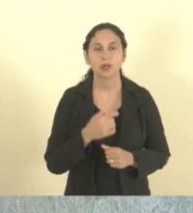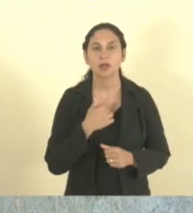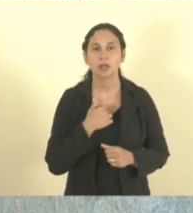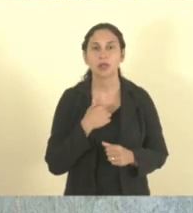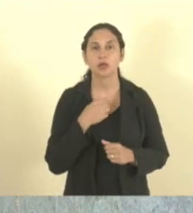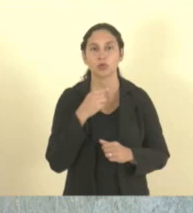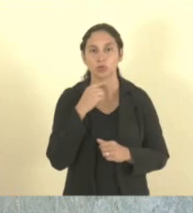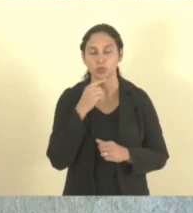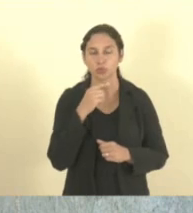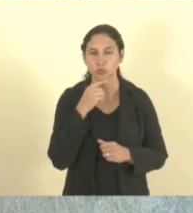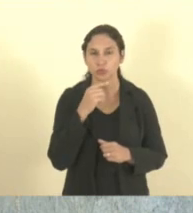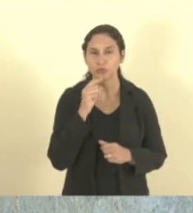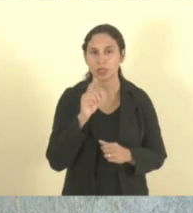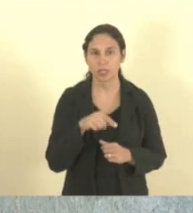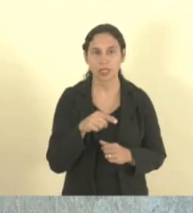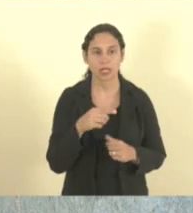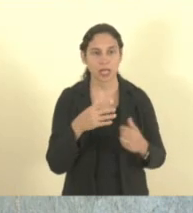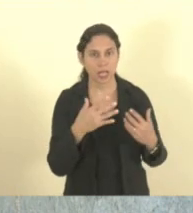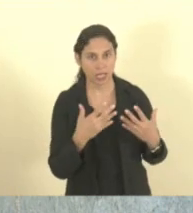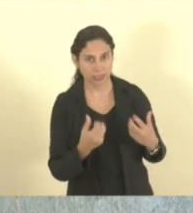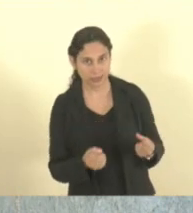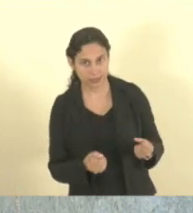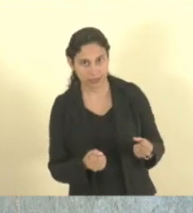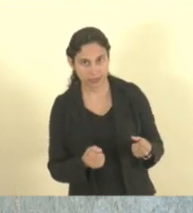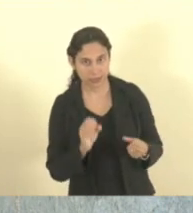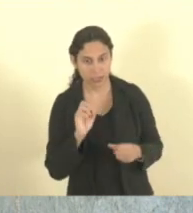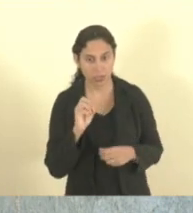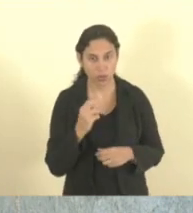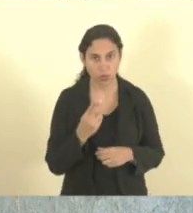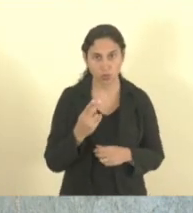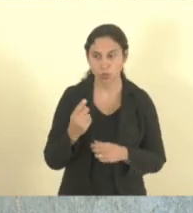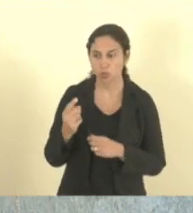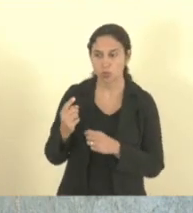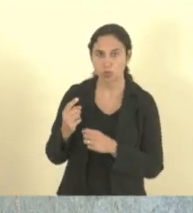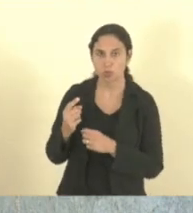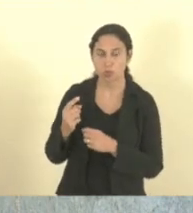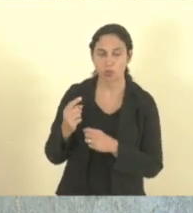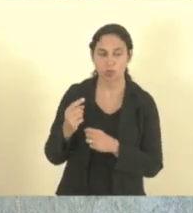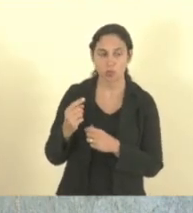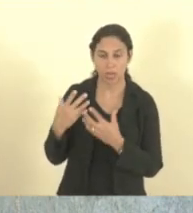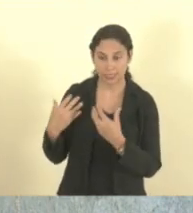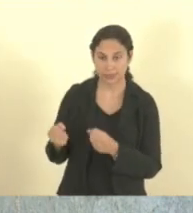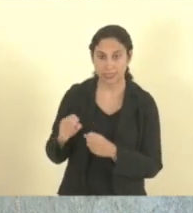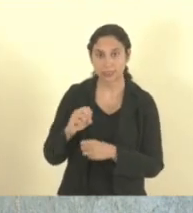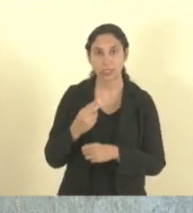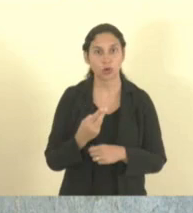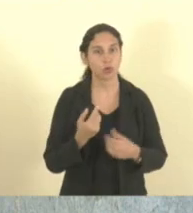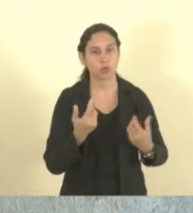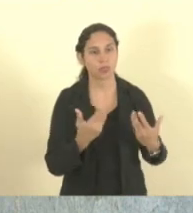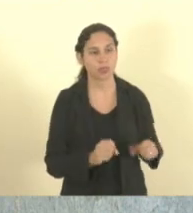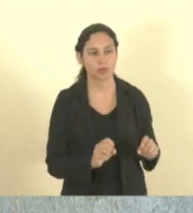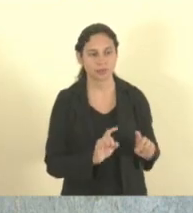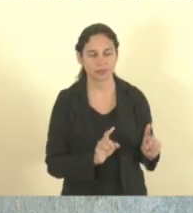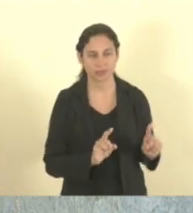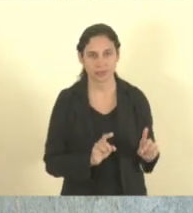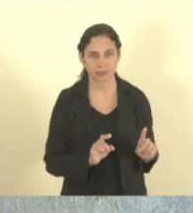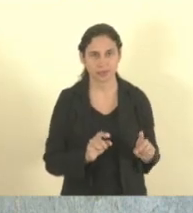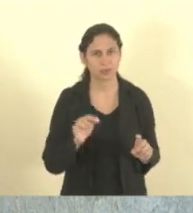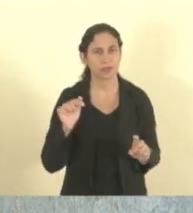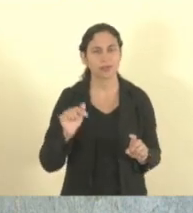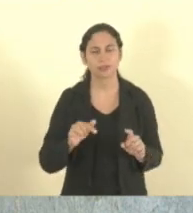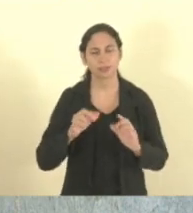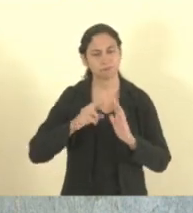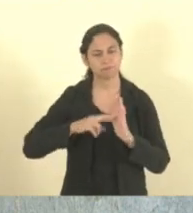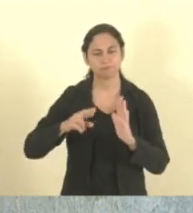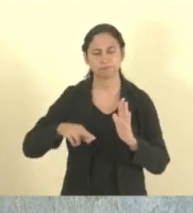se o parecer é para rejeitar o despacho negatório ou se já está também discutindo a constitucionalidade ou não. Eu aqui só não falo de